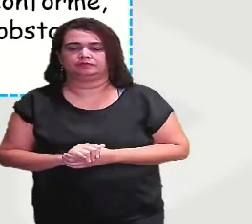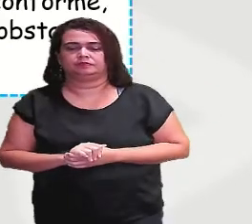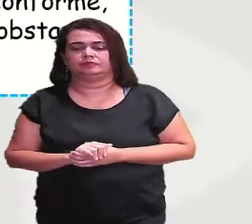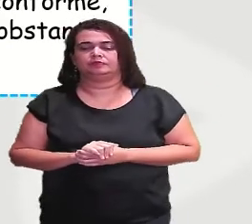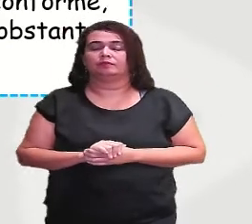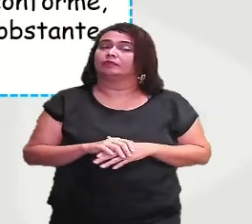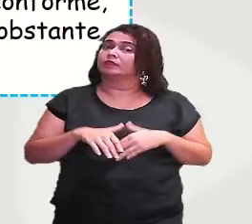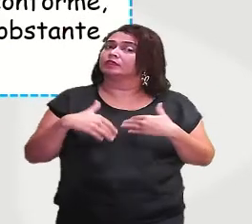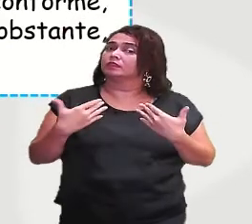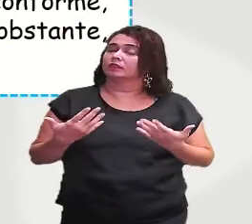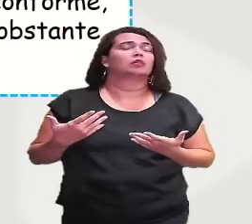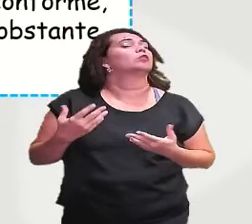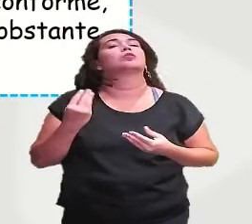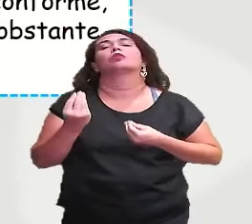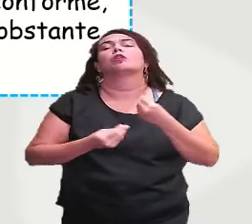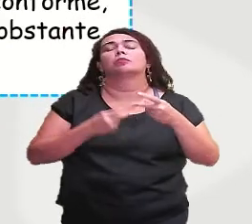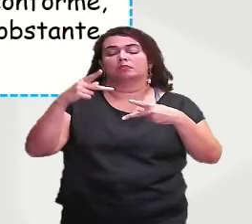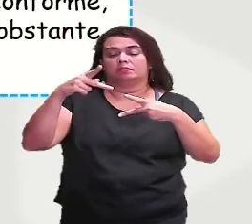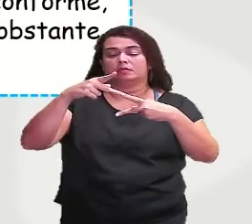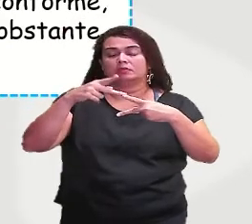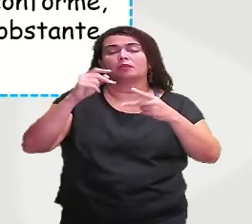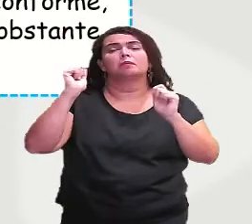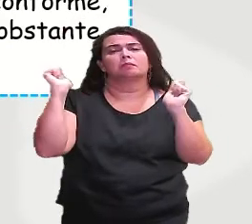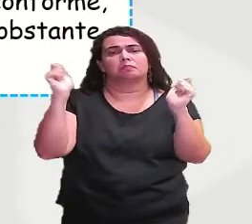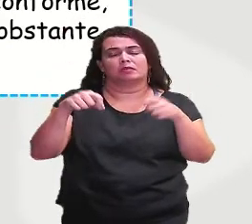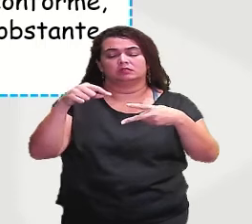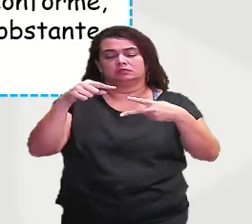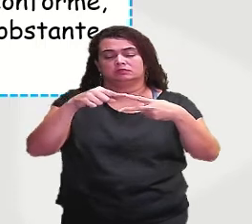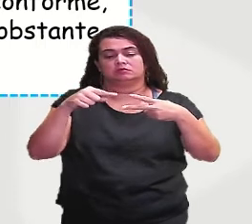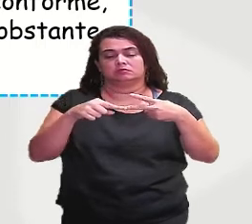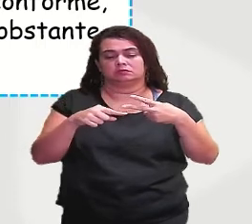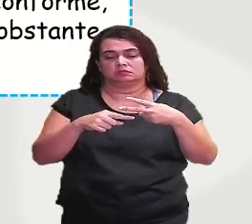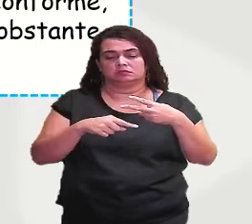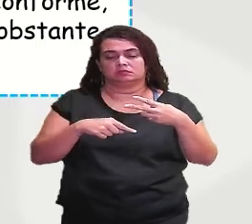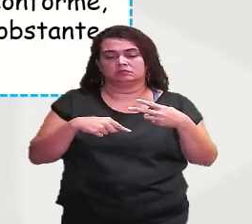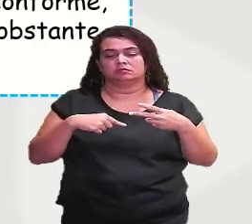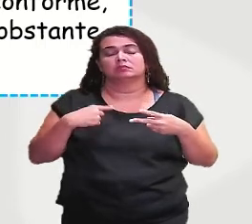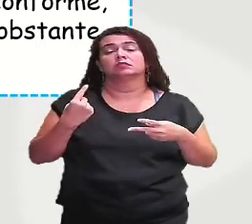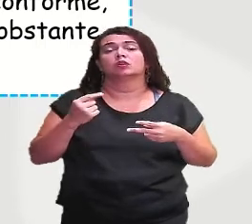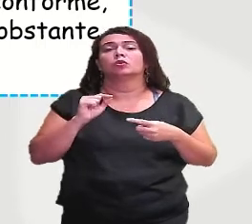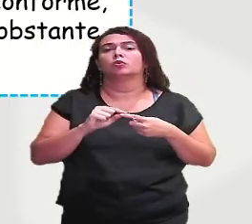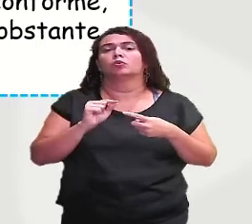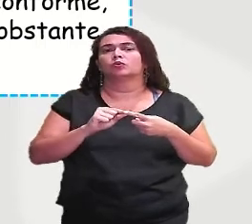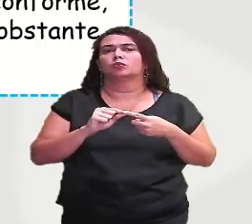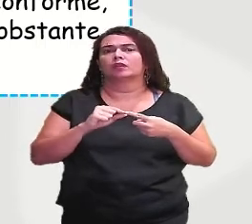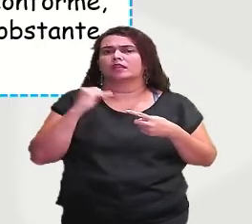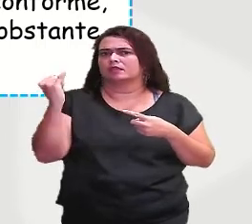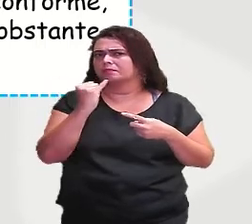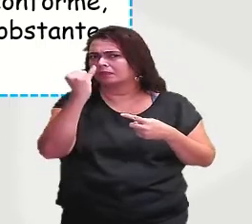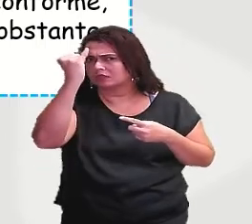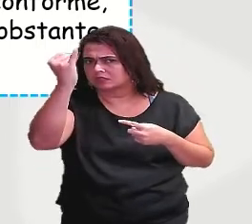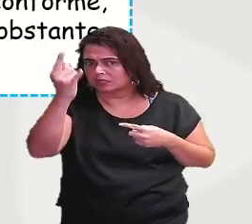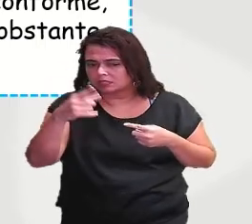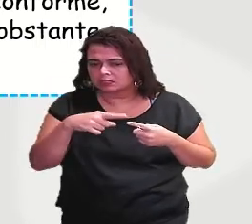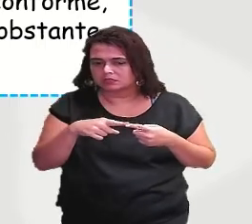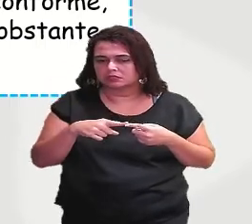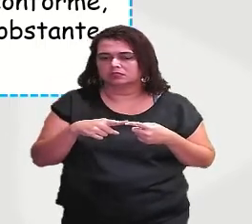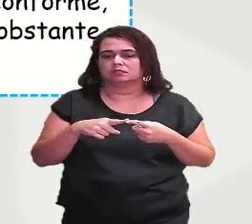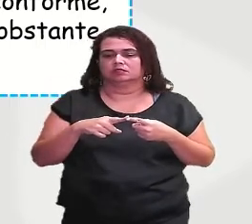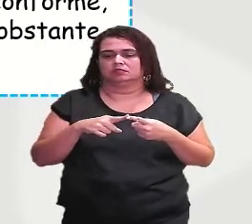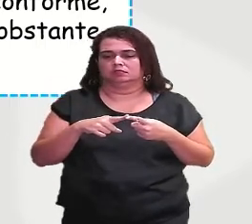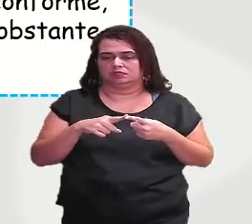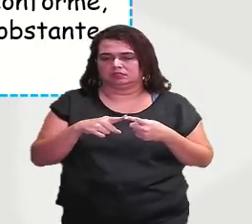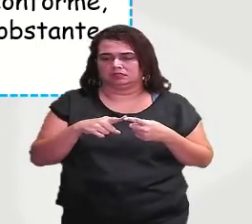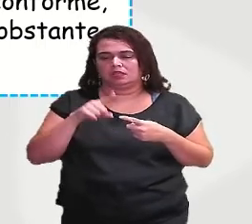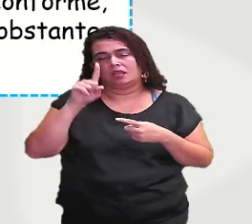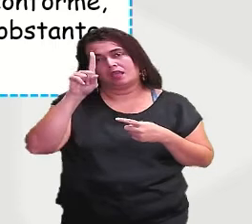Então, a preposição, ela pode ser essencial ou acidental. A essencial é a palavra que funciona